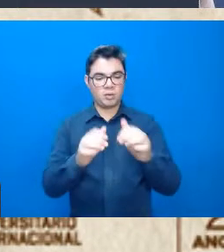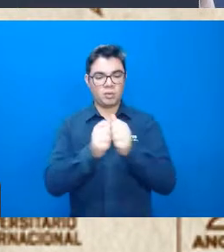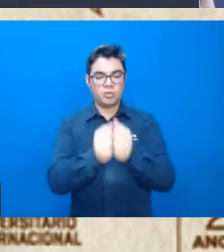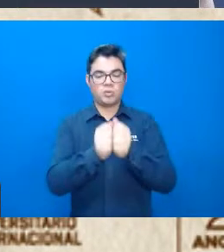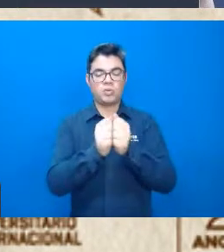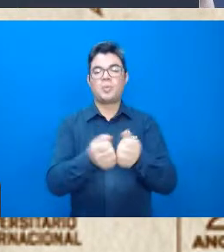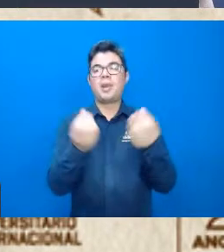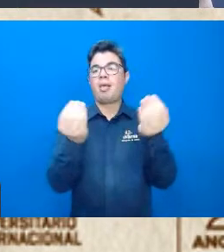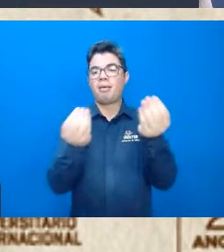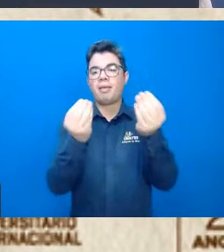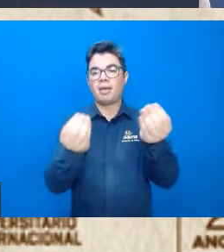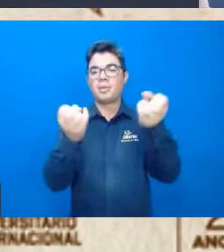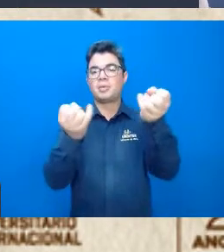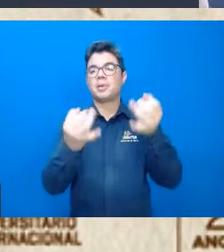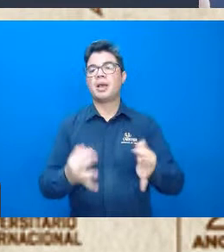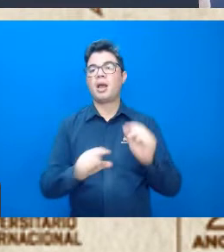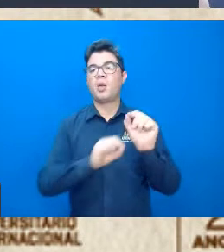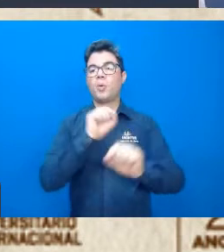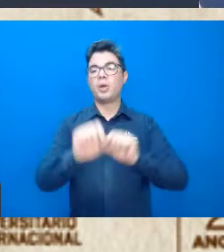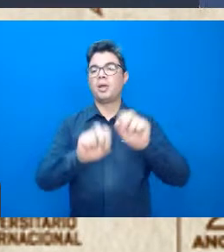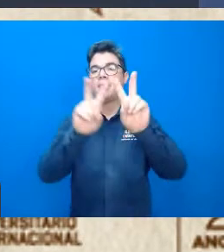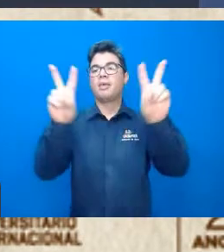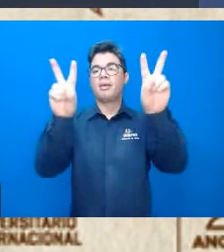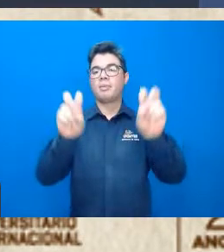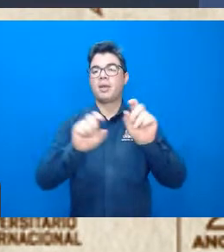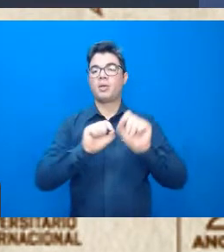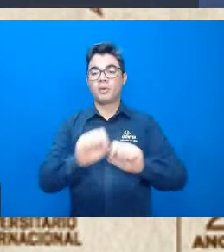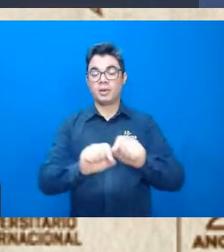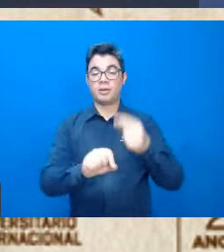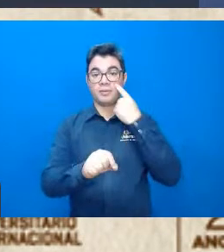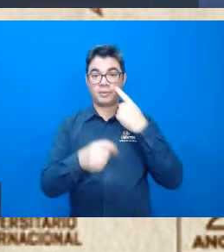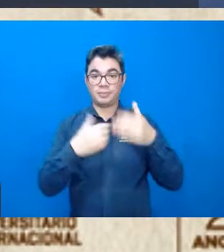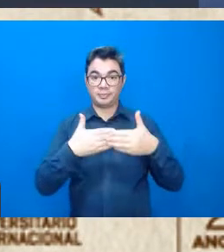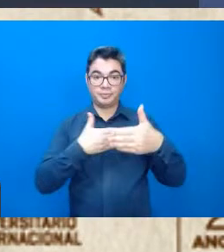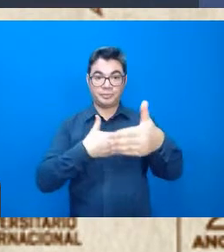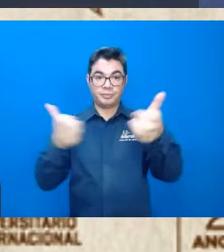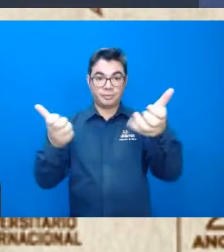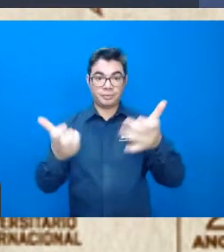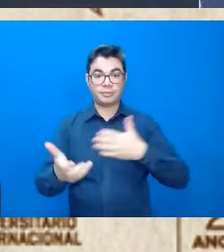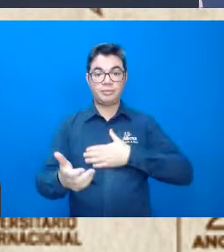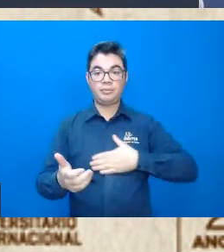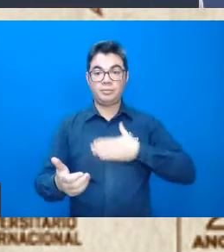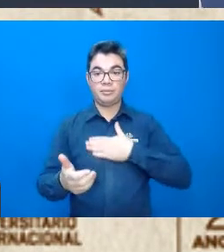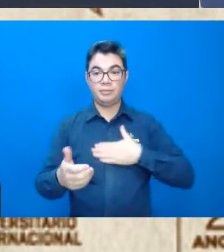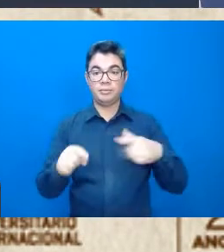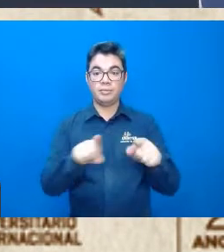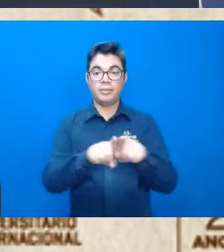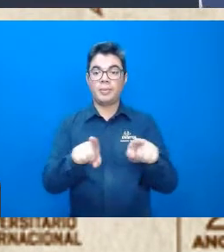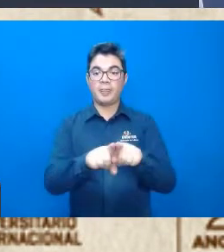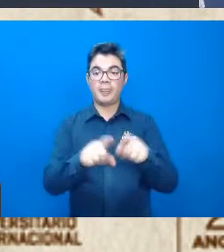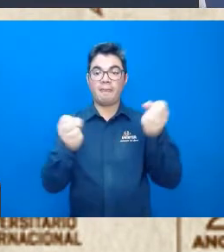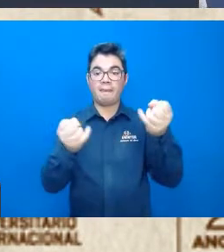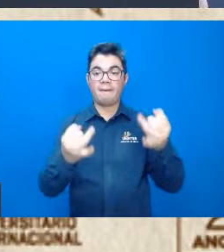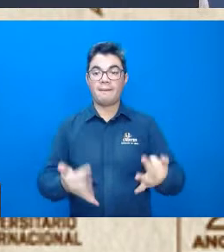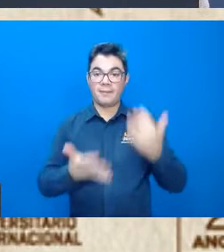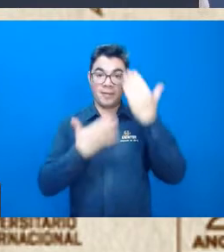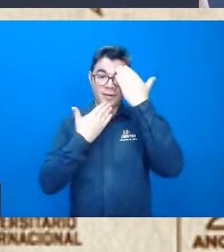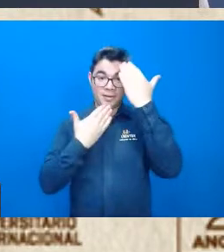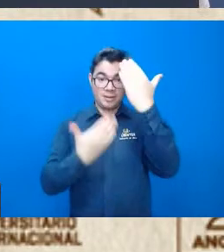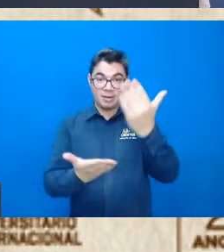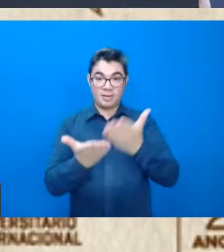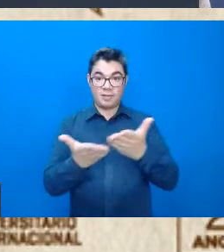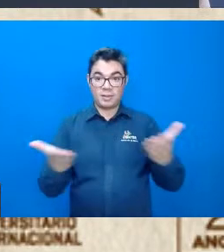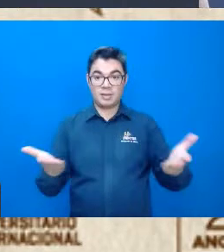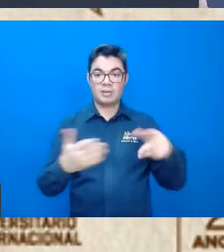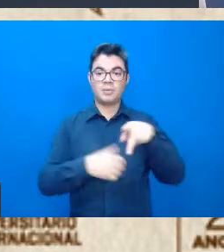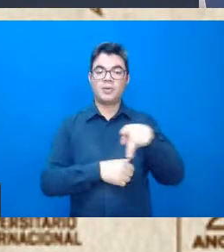para que se tenha essa fala. Bom, então, sem mais delongas aqui, né, pessoal, eu gostaria, primeiramente, de agradecer, então, o professor